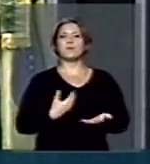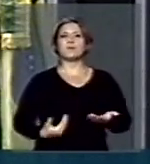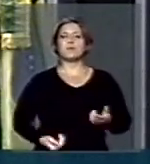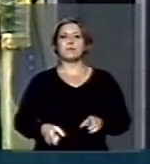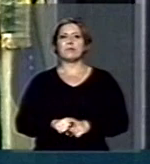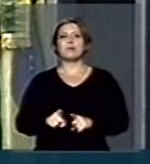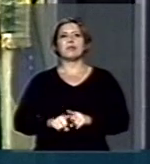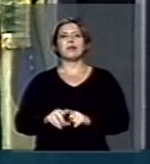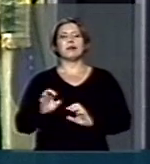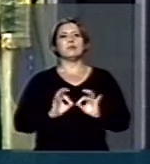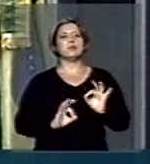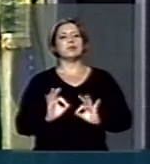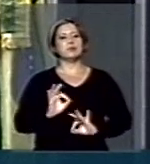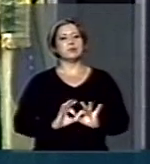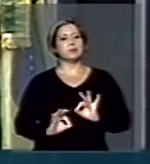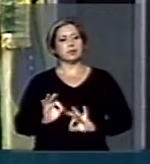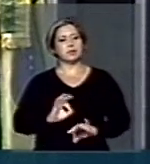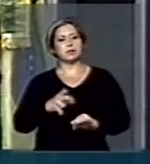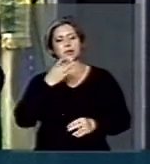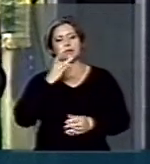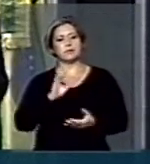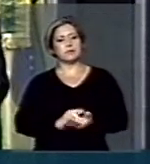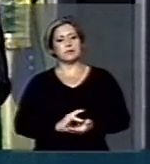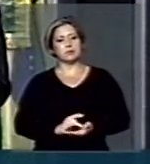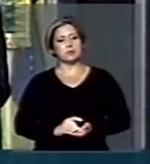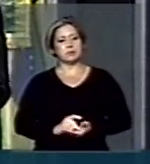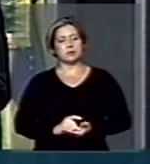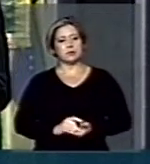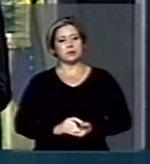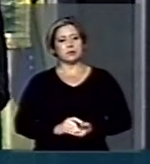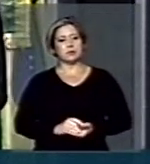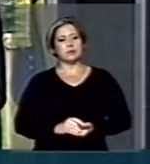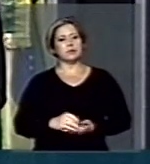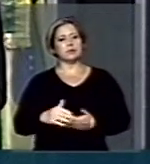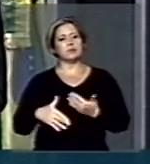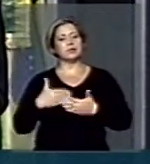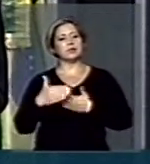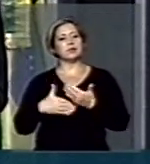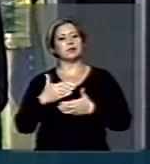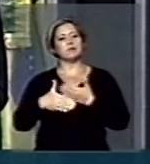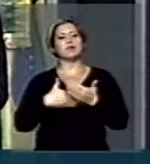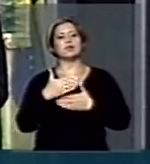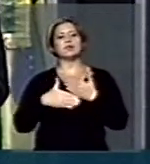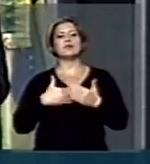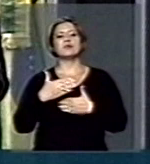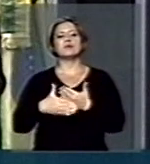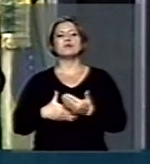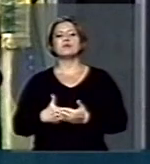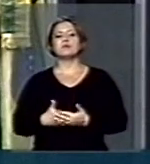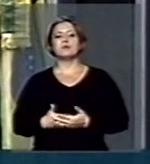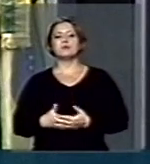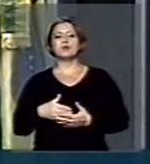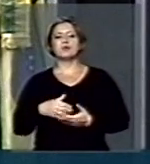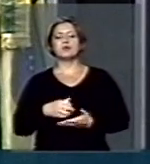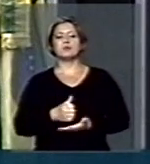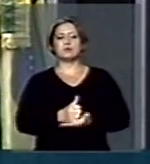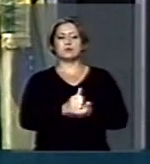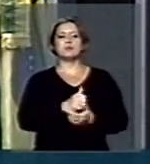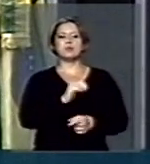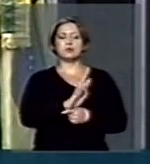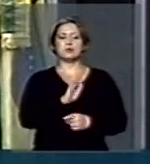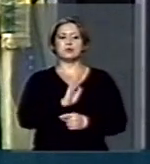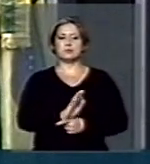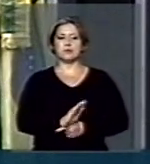gestão equilibrada, eficiente e que gere desenvolvimento e contribua